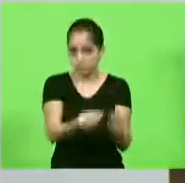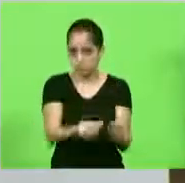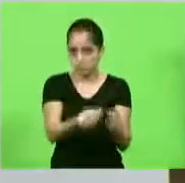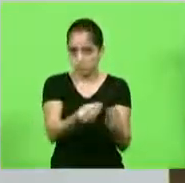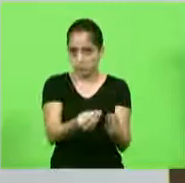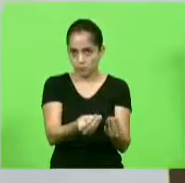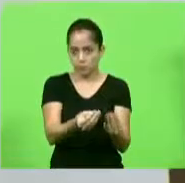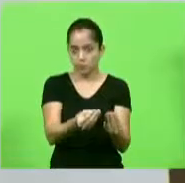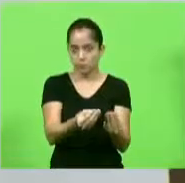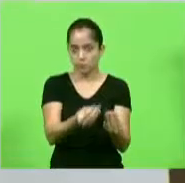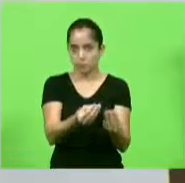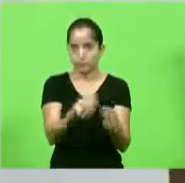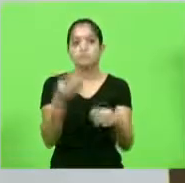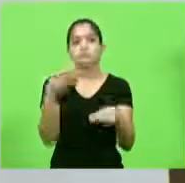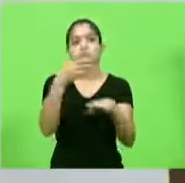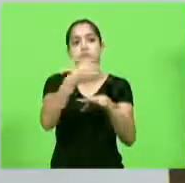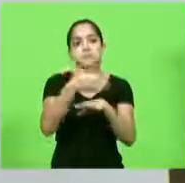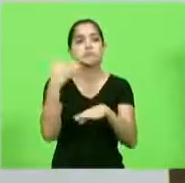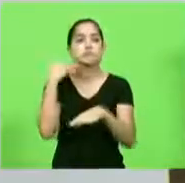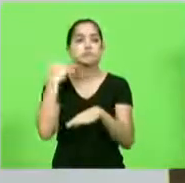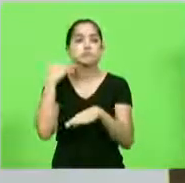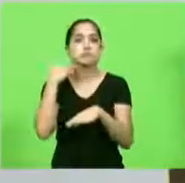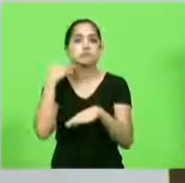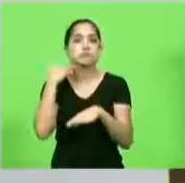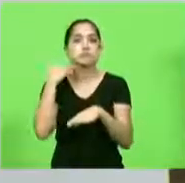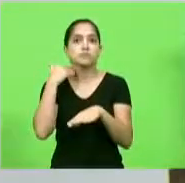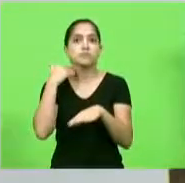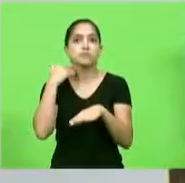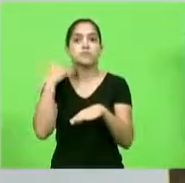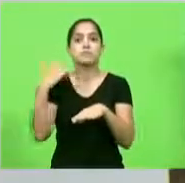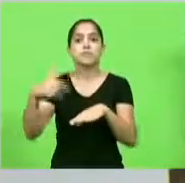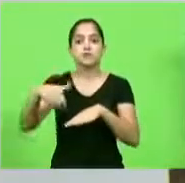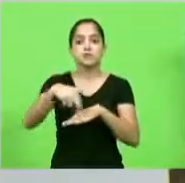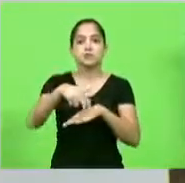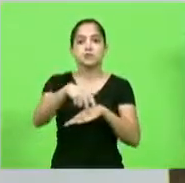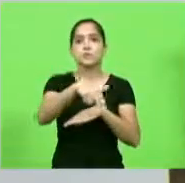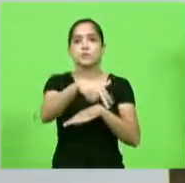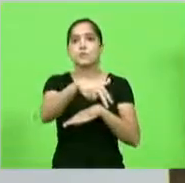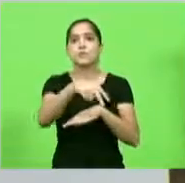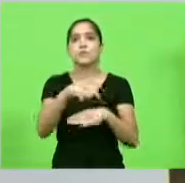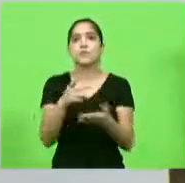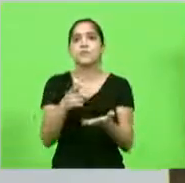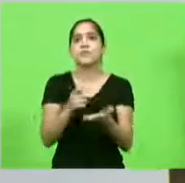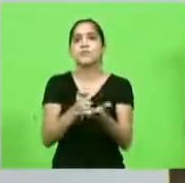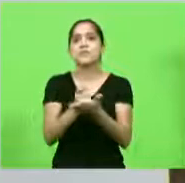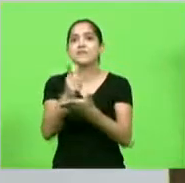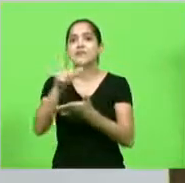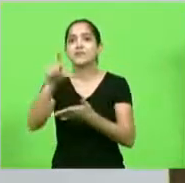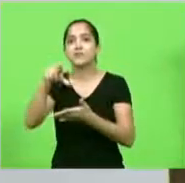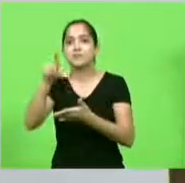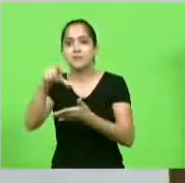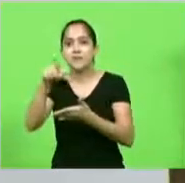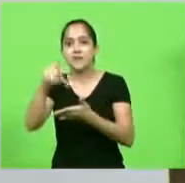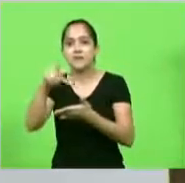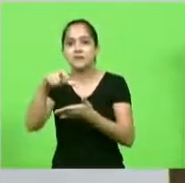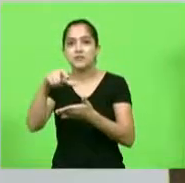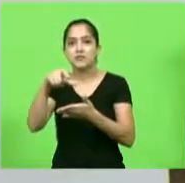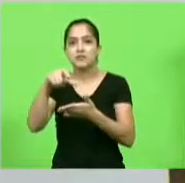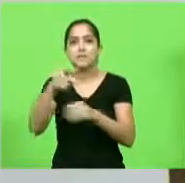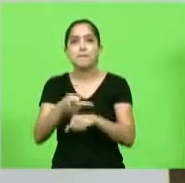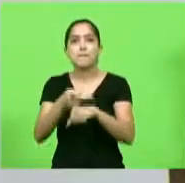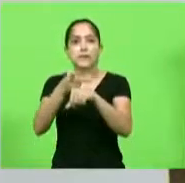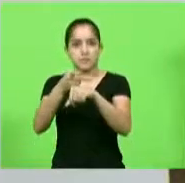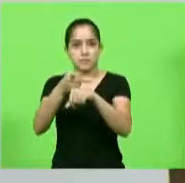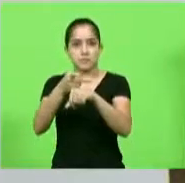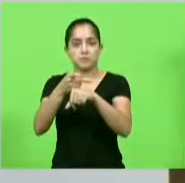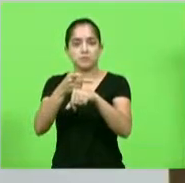até a agência bancária, lhe param no caminho, lhe vendem um bilhete premiado. E o